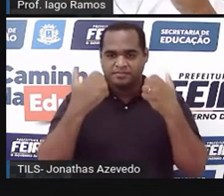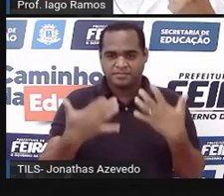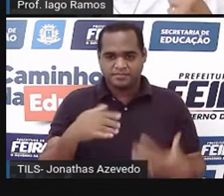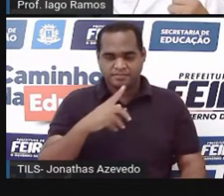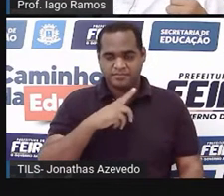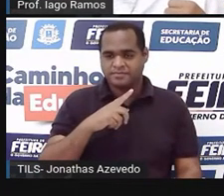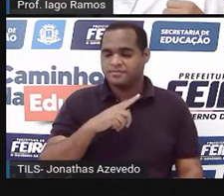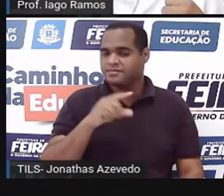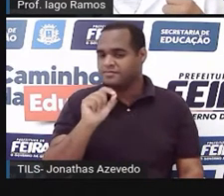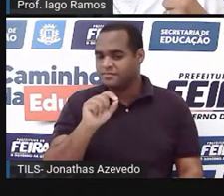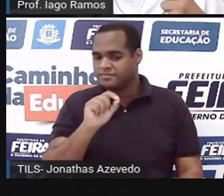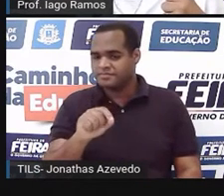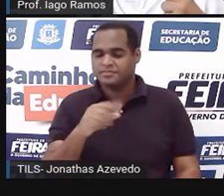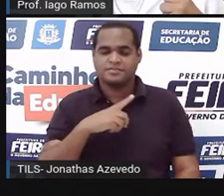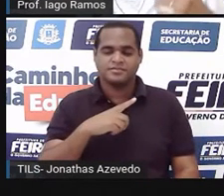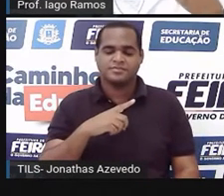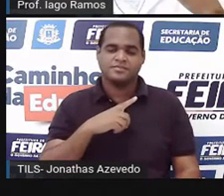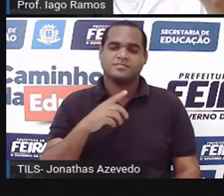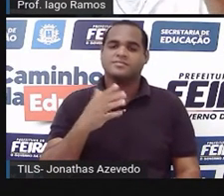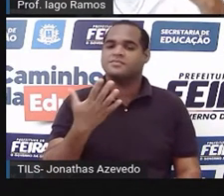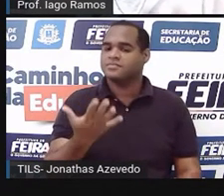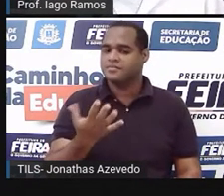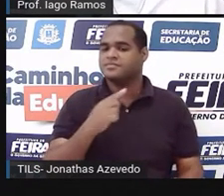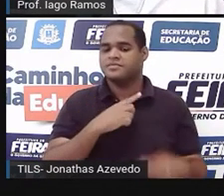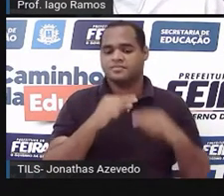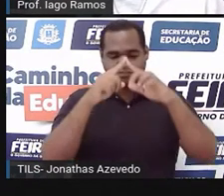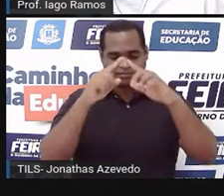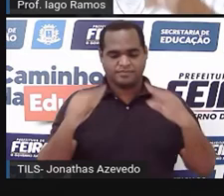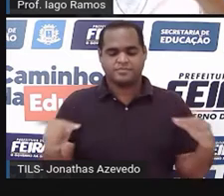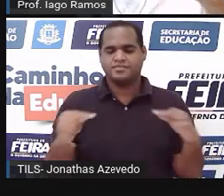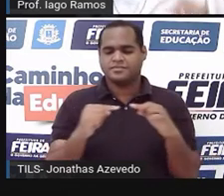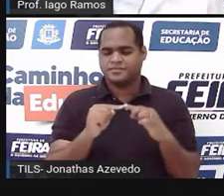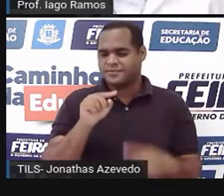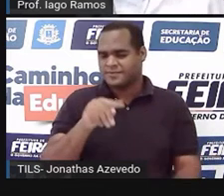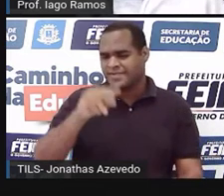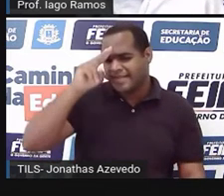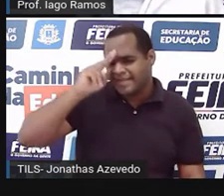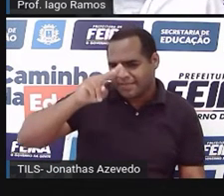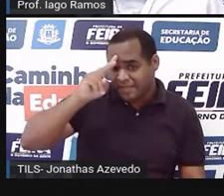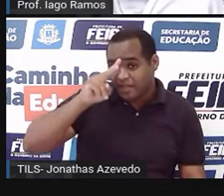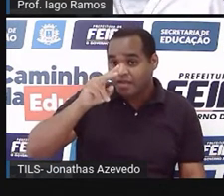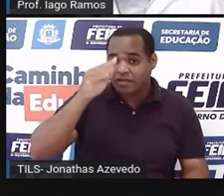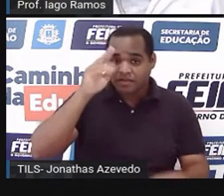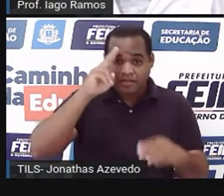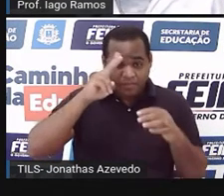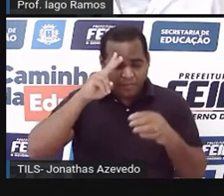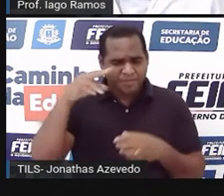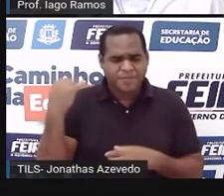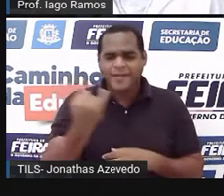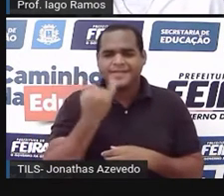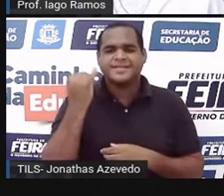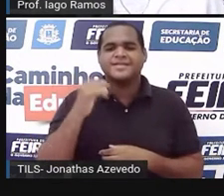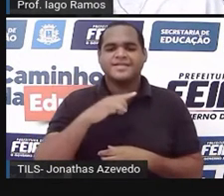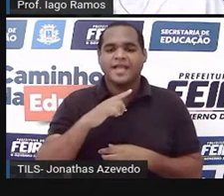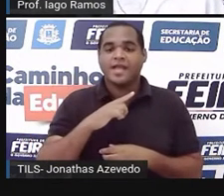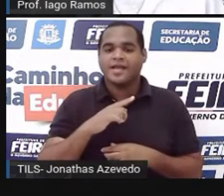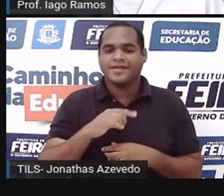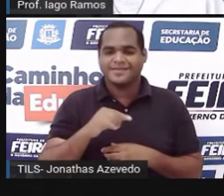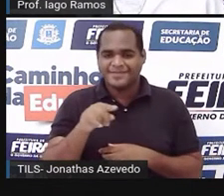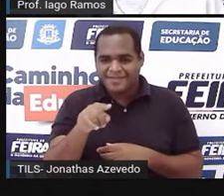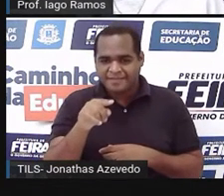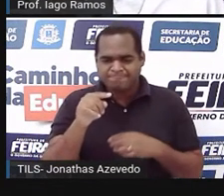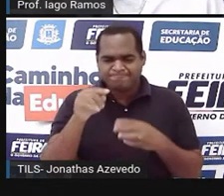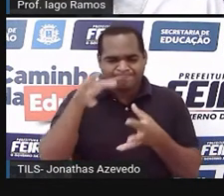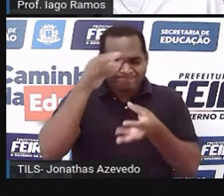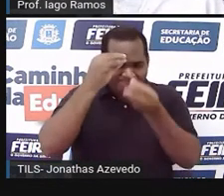triângulo. Tá bom? Então, conseguiu lembrar? Refrescou a memória? Fotografa aí com a sua